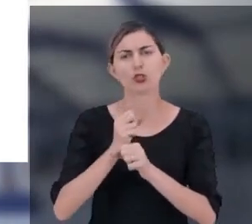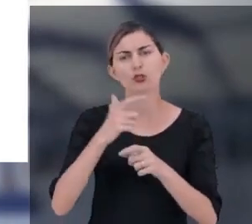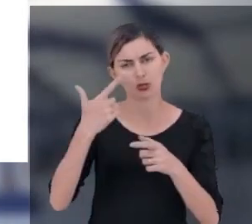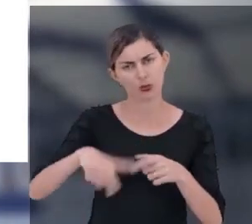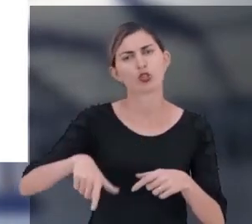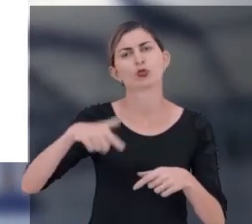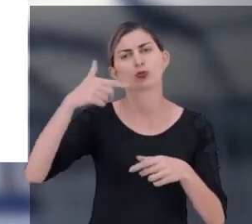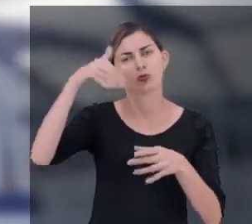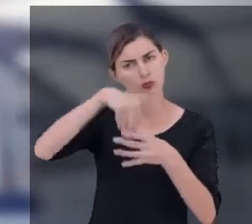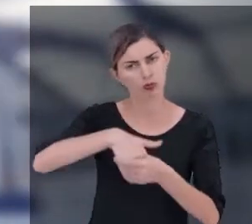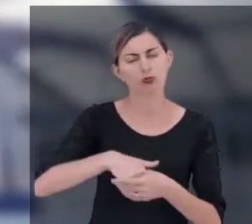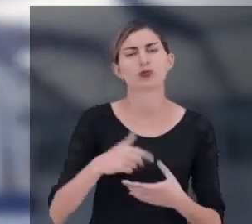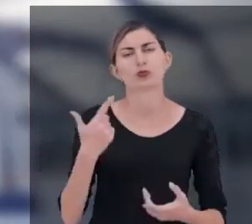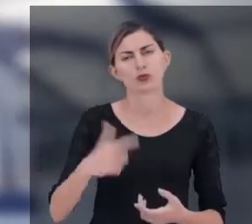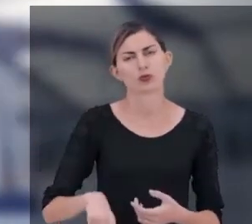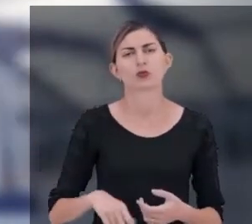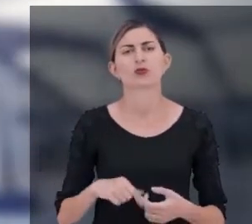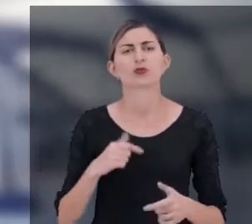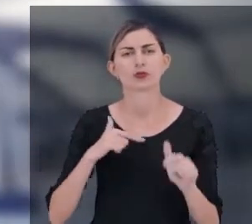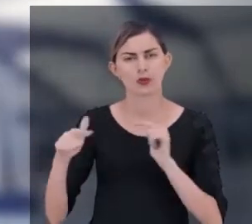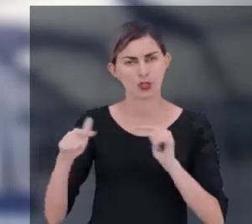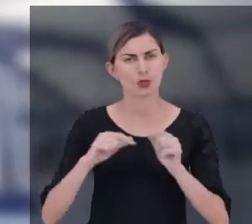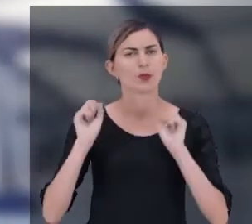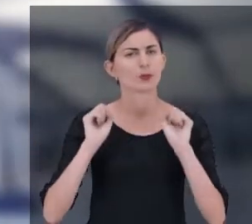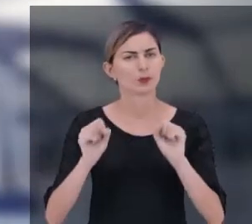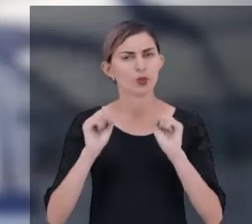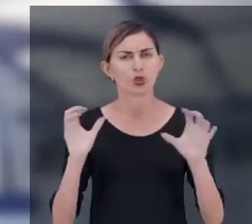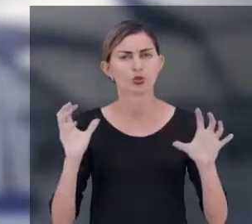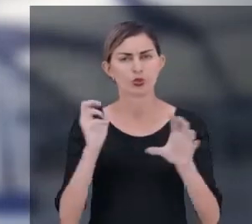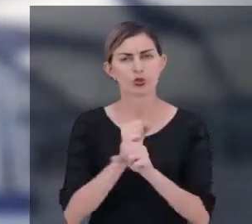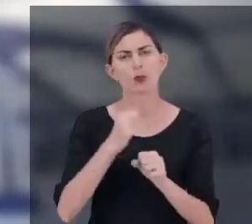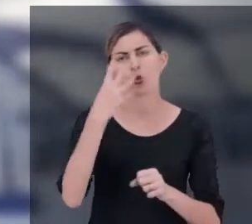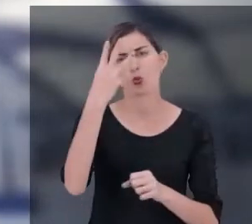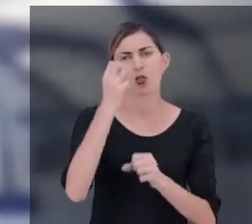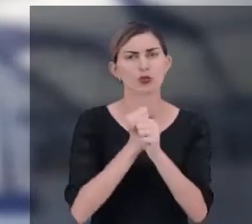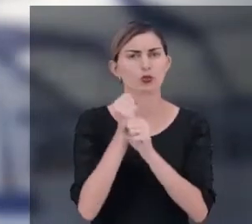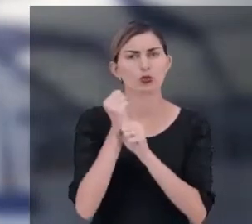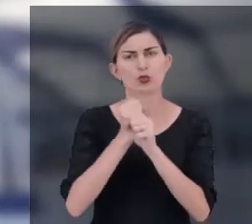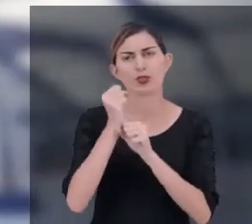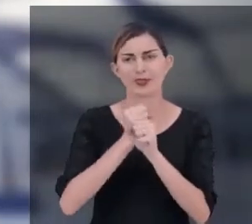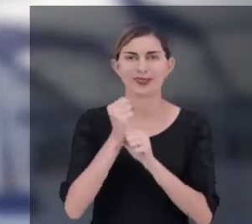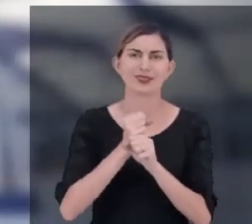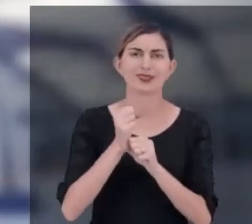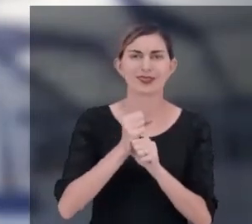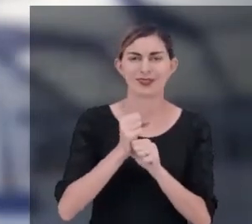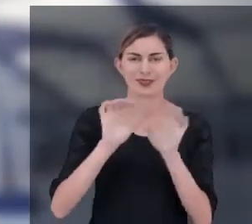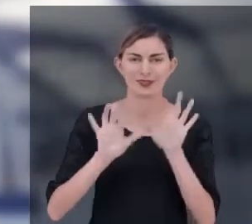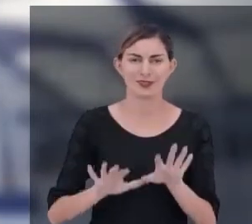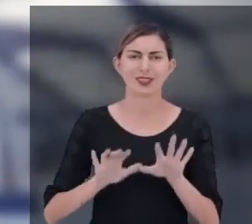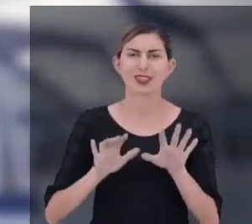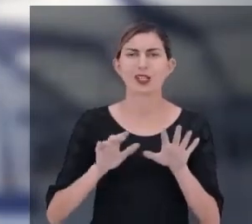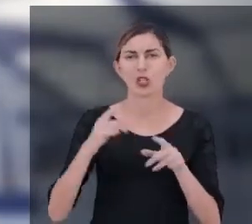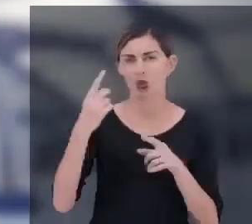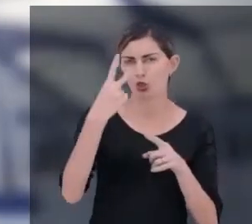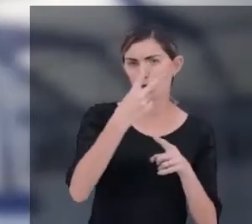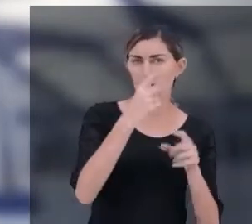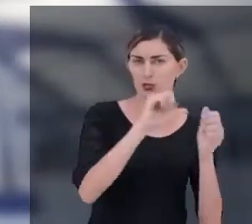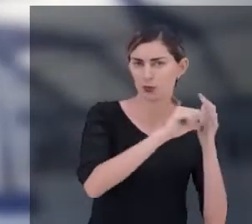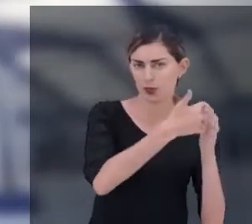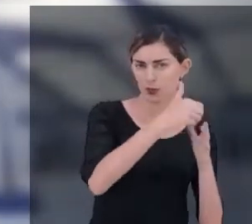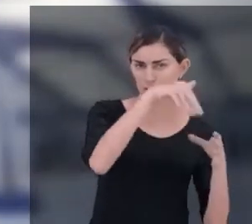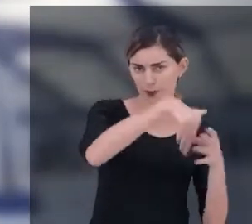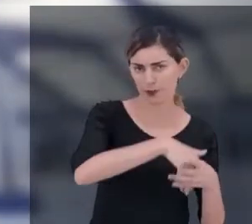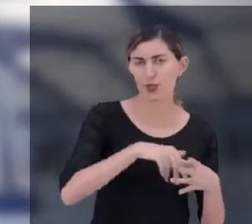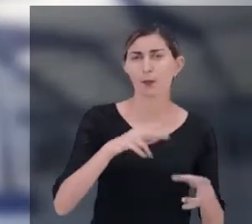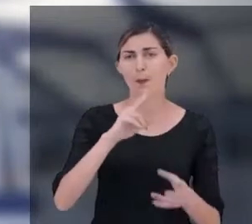uma reeleição. Ou seja, o trabalhador pode totalizar quatro anos de mandato, dois da sua primeira eleição